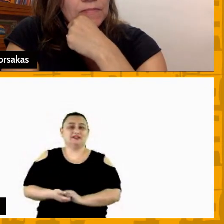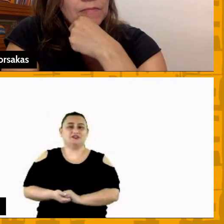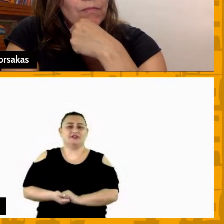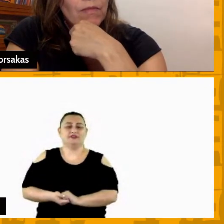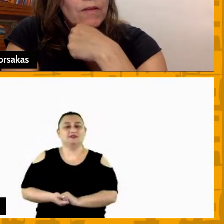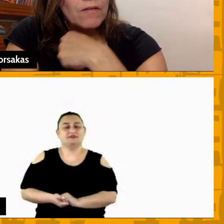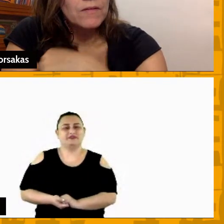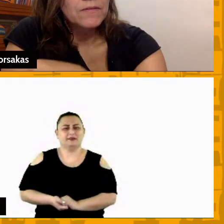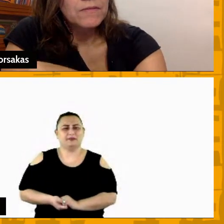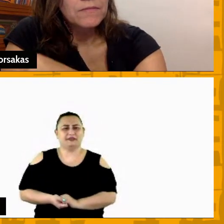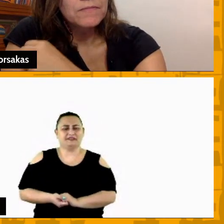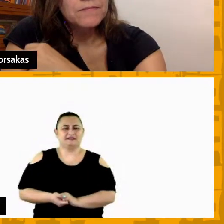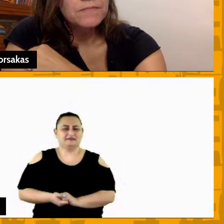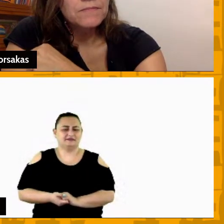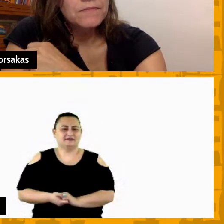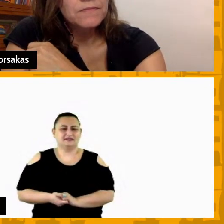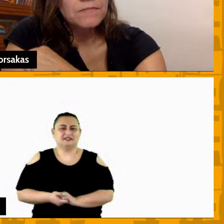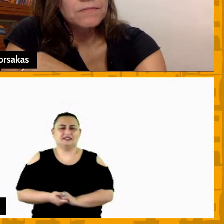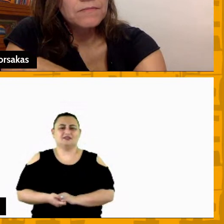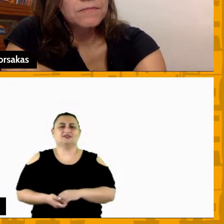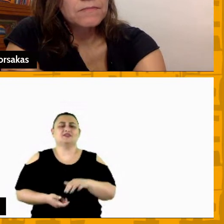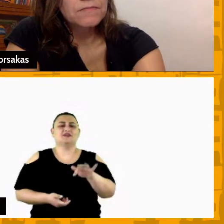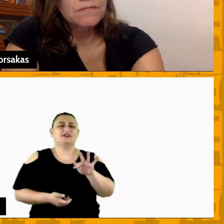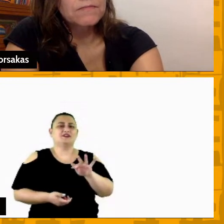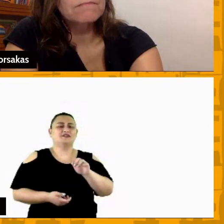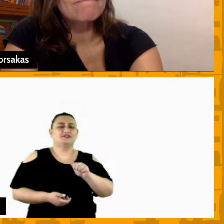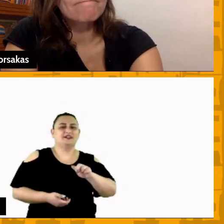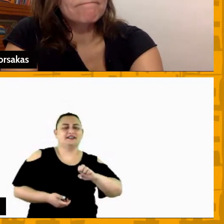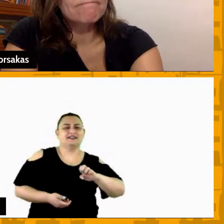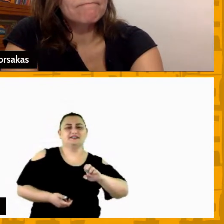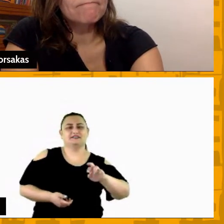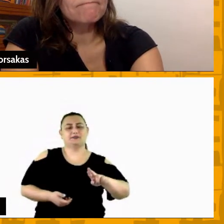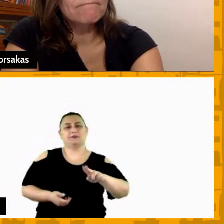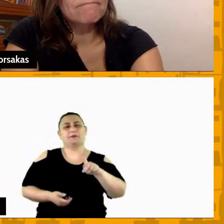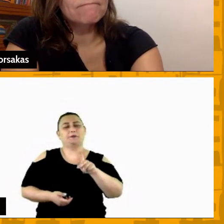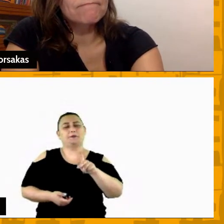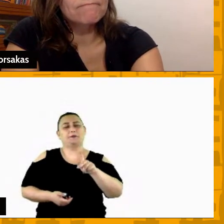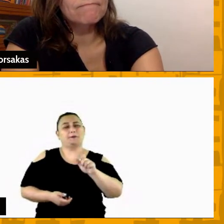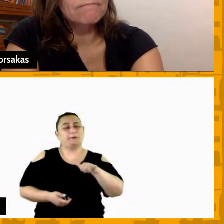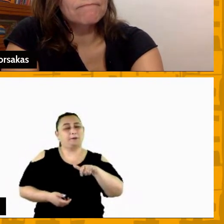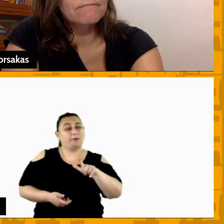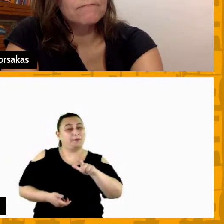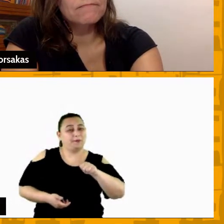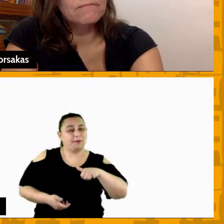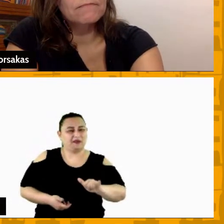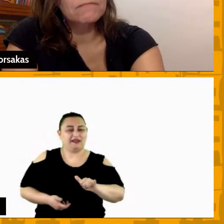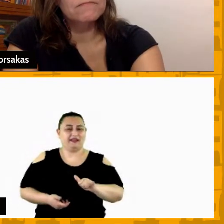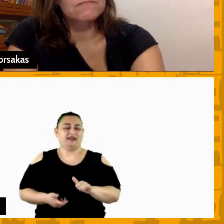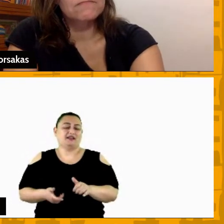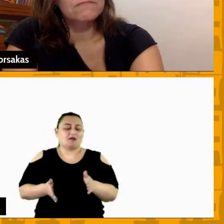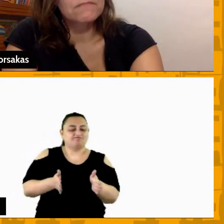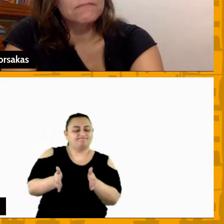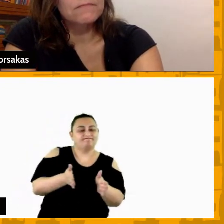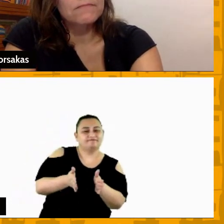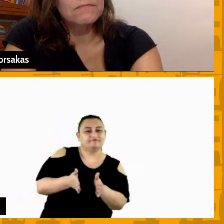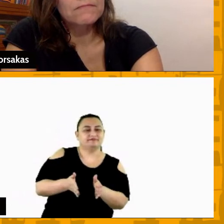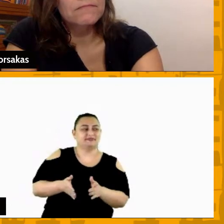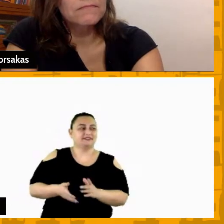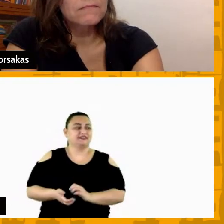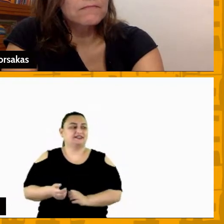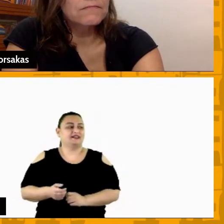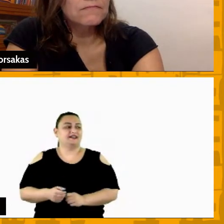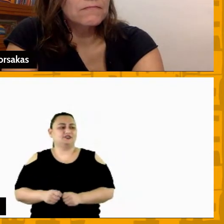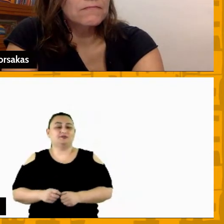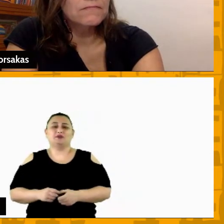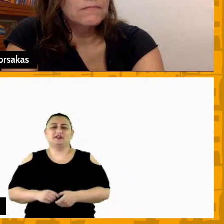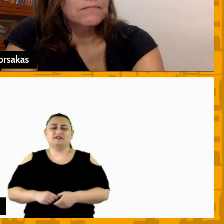é uma linha muito tênue muito complexa esse aspecto eu acho que o fair